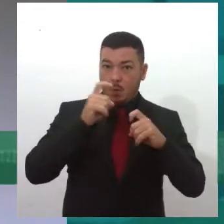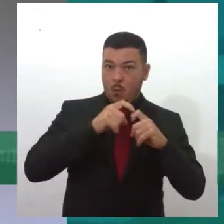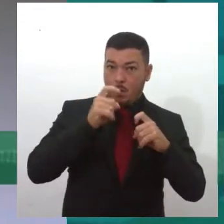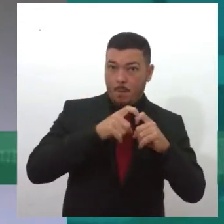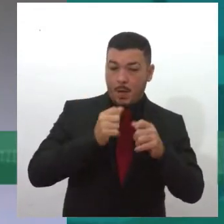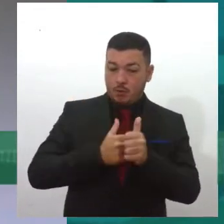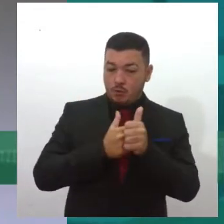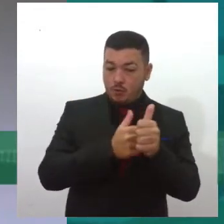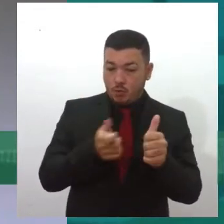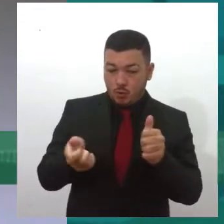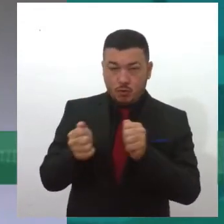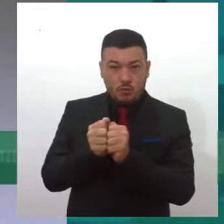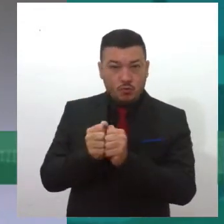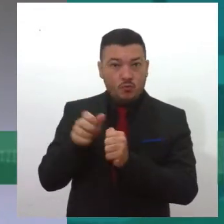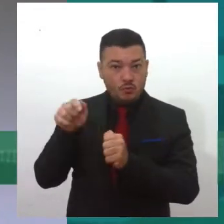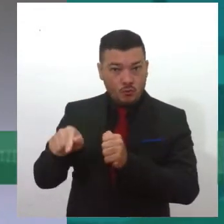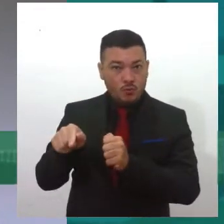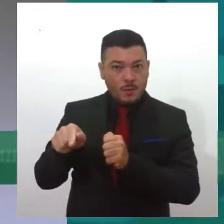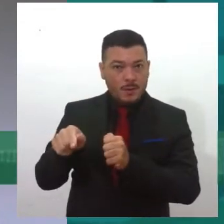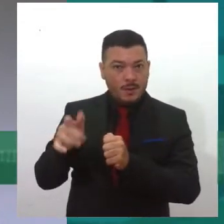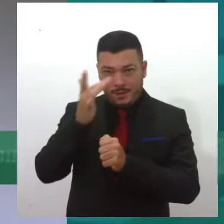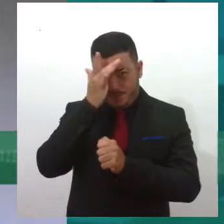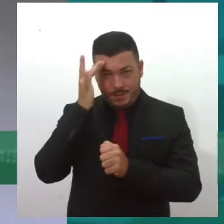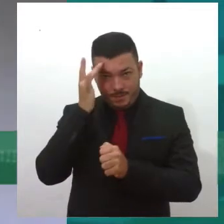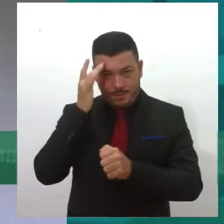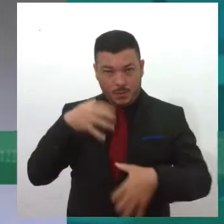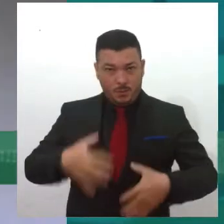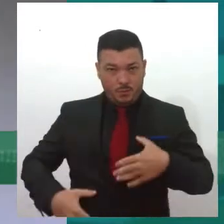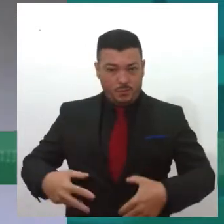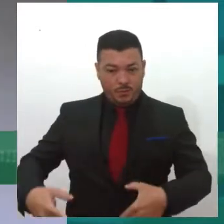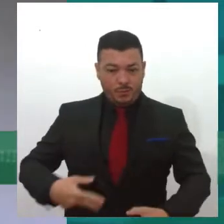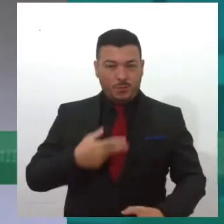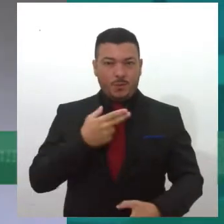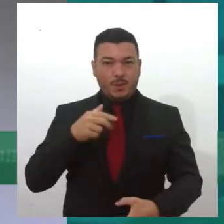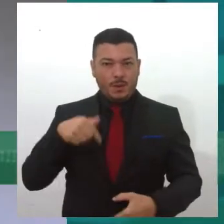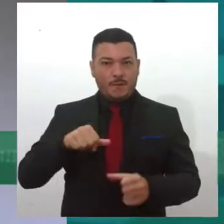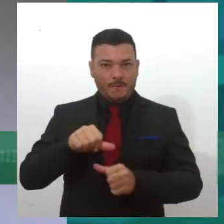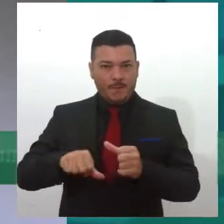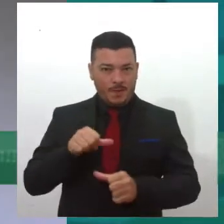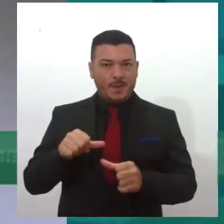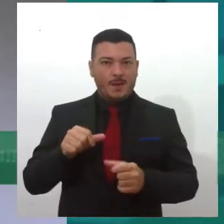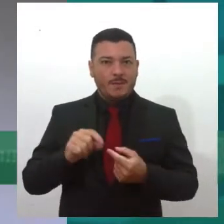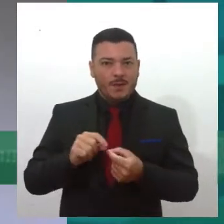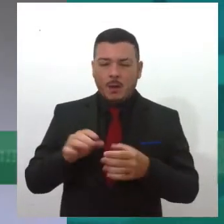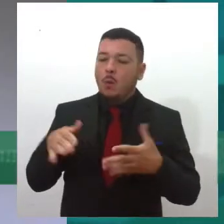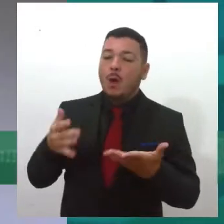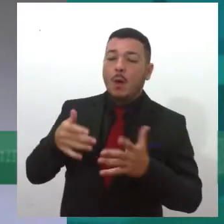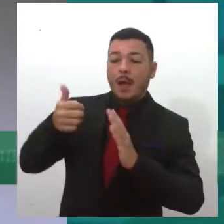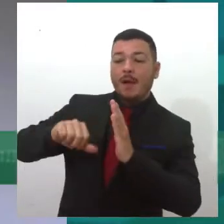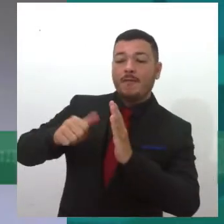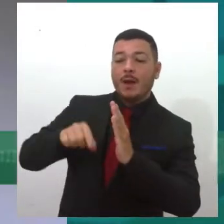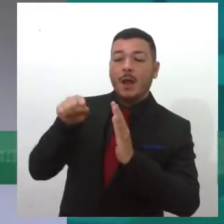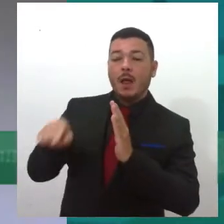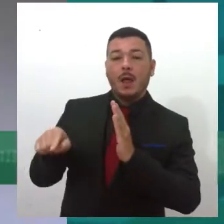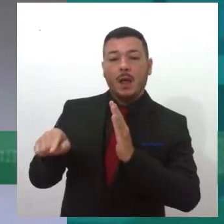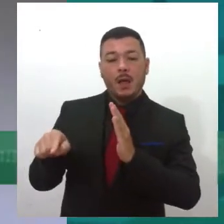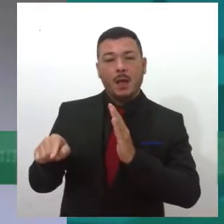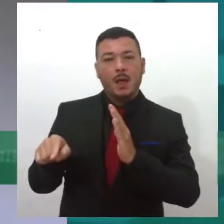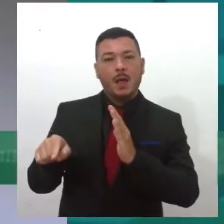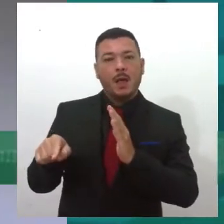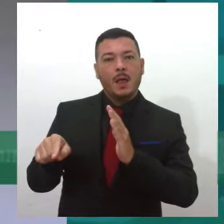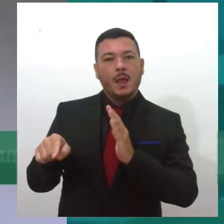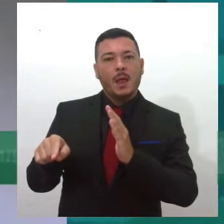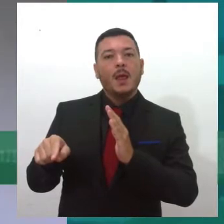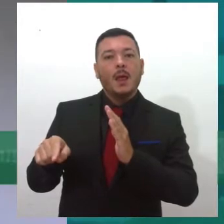acompanha esse paciente, esse médico, que realmente vai poder atestar qual é a condição clínica, né, daquele paciente